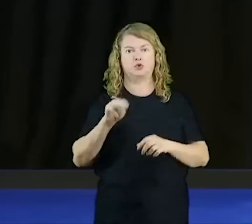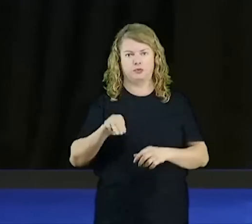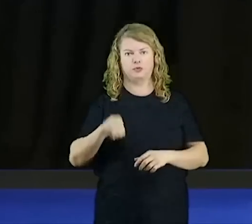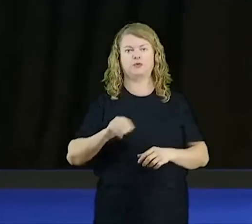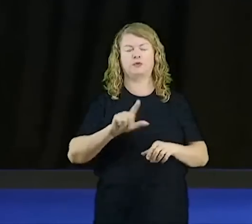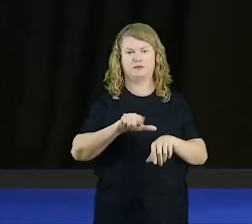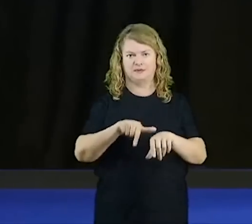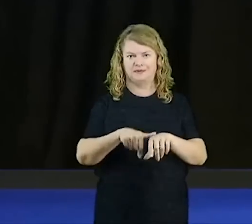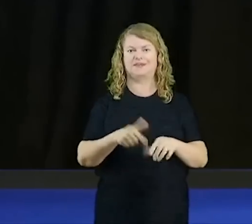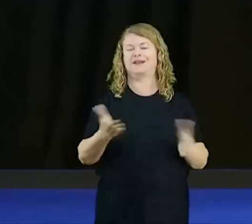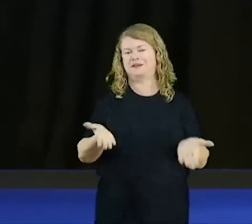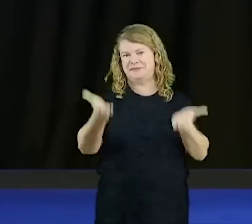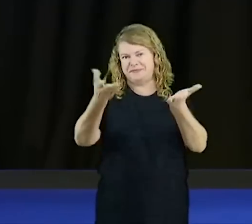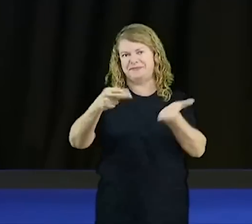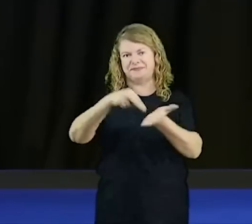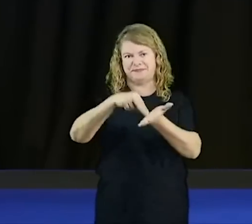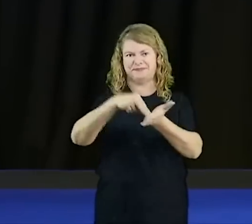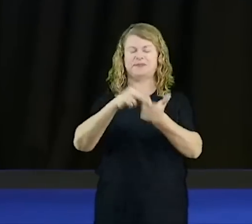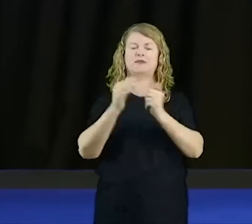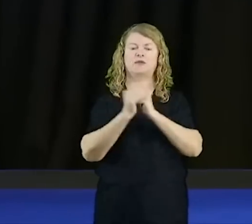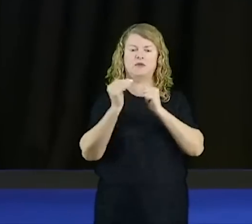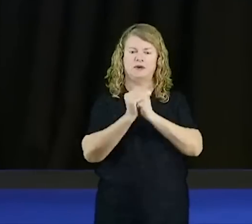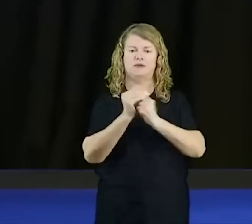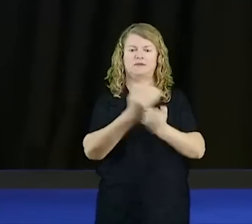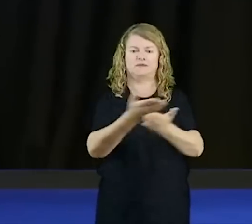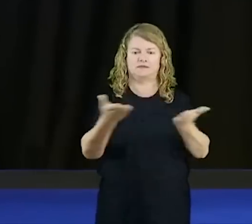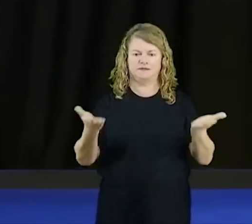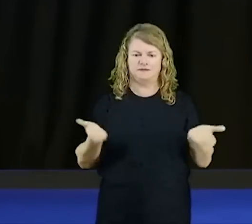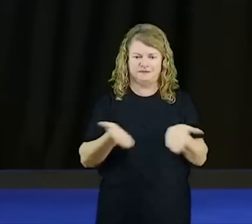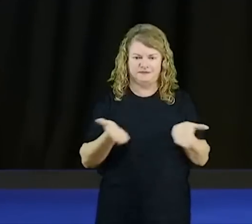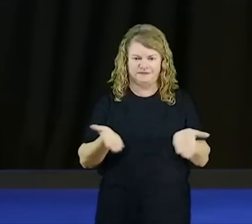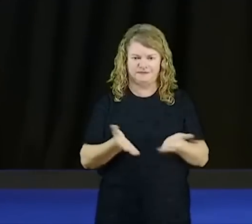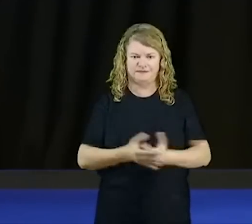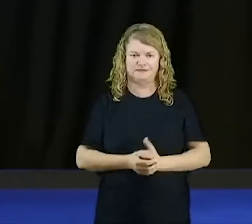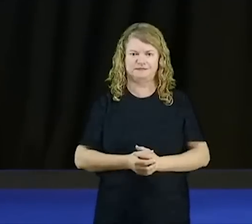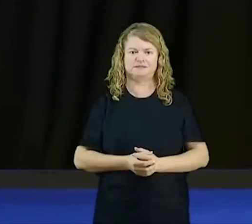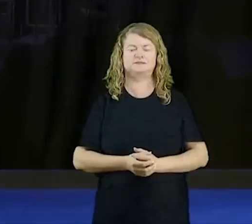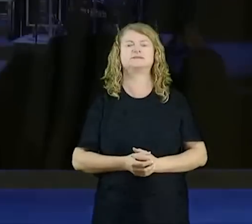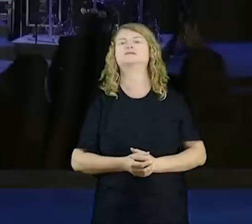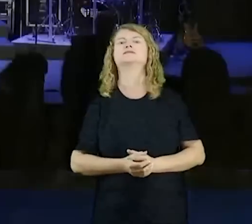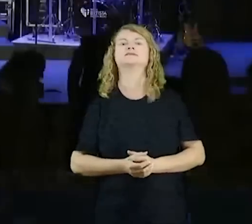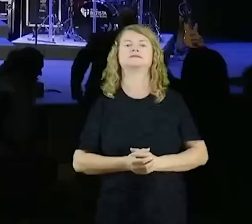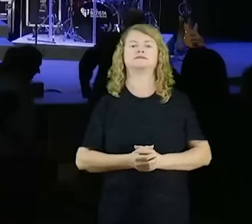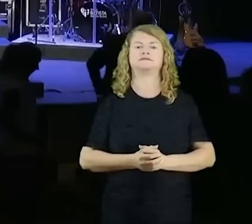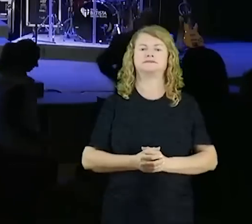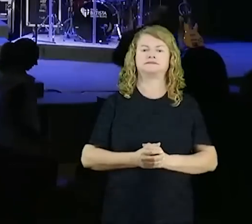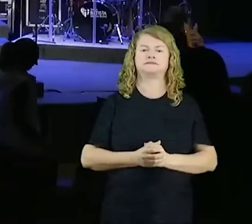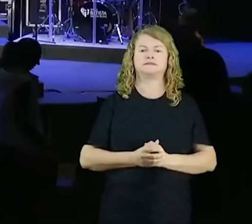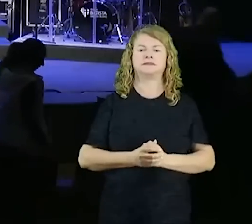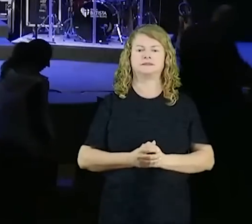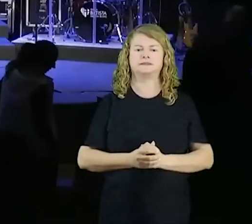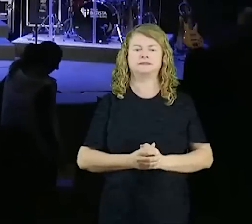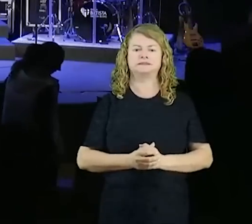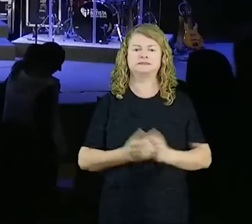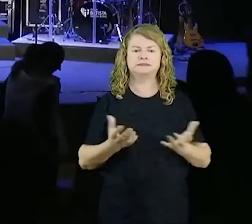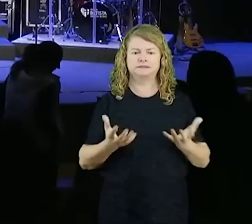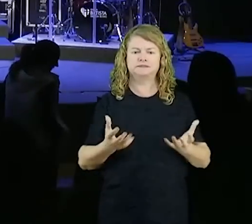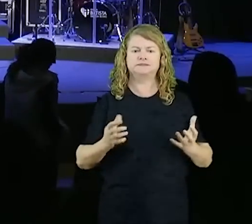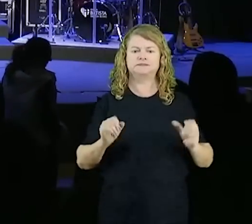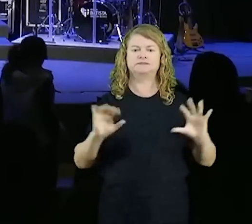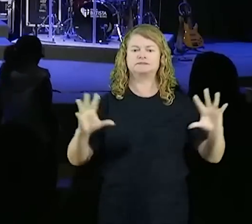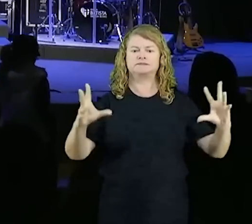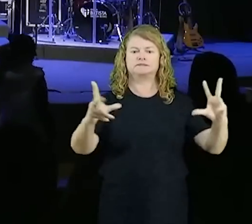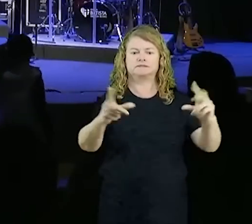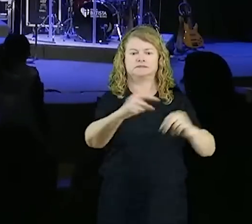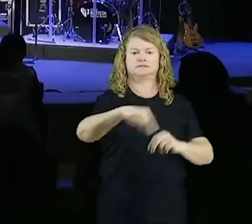mas a gente já, fica em pé, em nome de Jesus, deixa eu orar, por vocês agora, nós vamos ter uma canção, vamos ter? queria que todos vocês, viessem